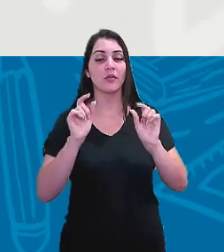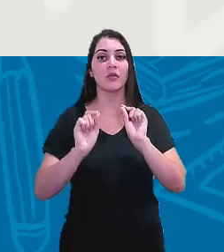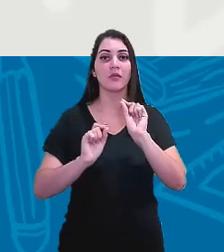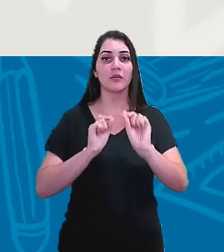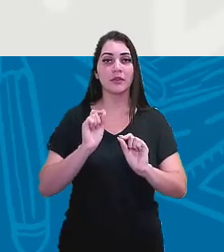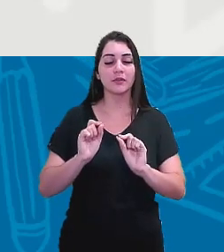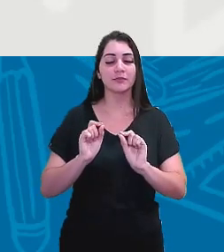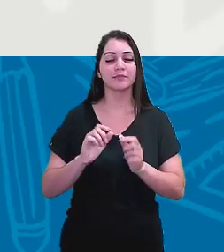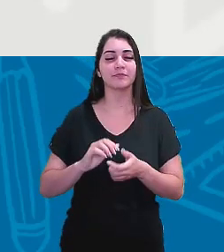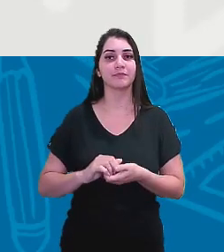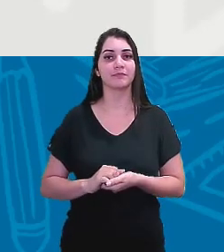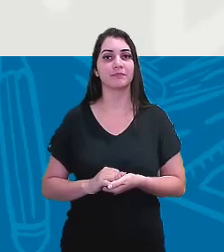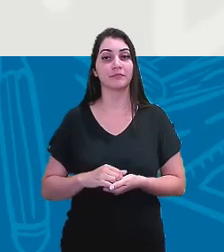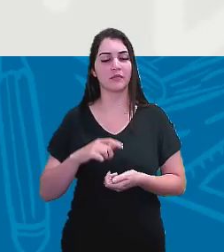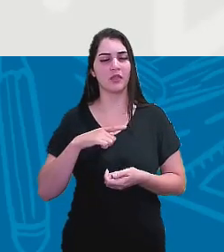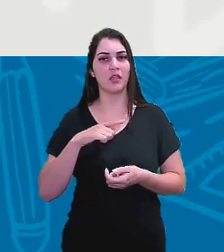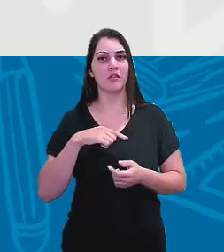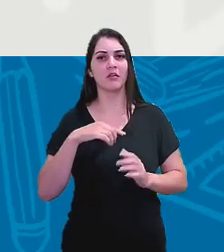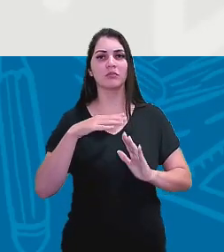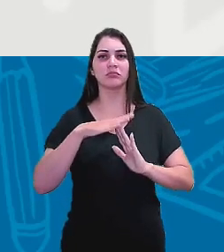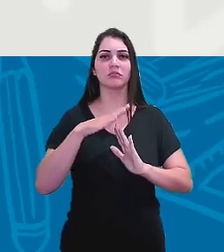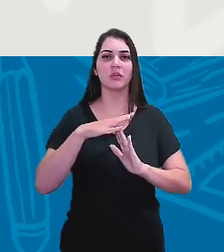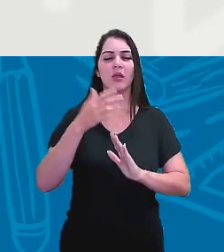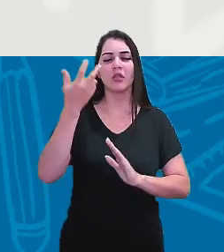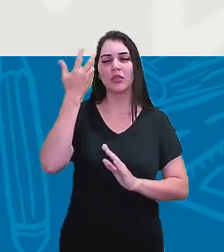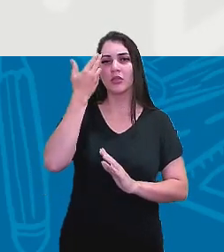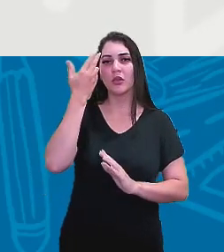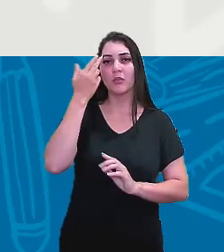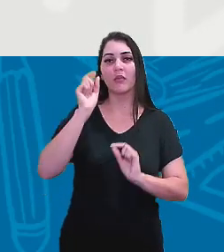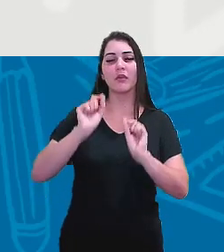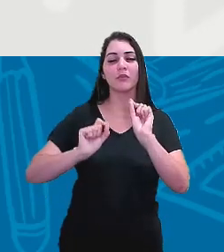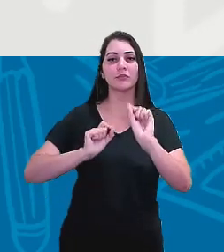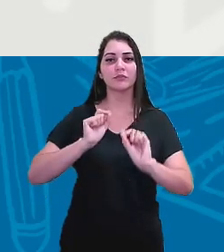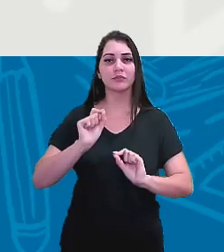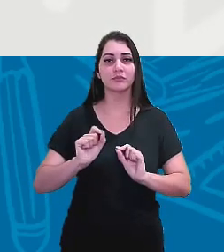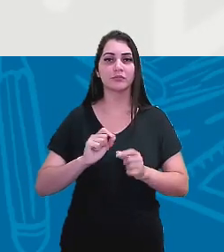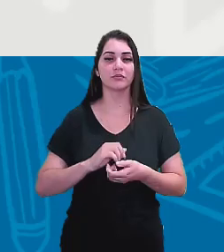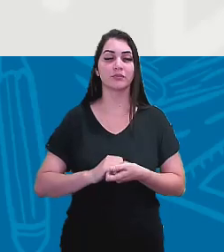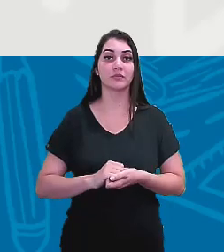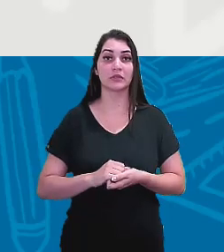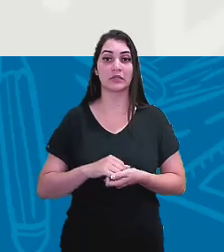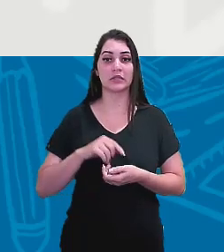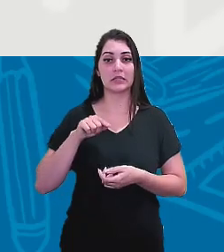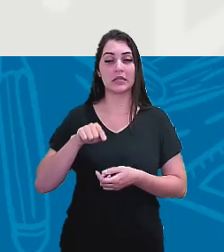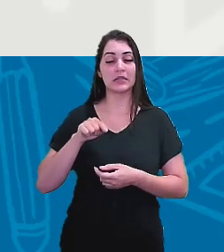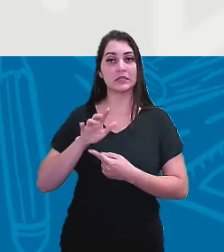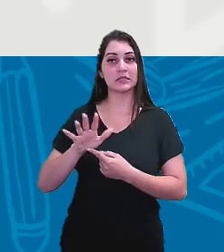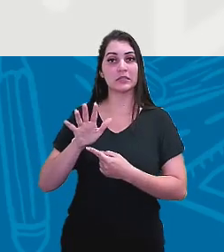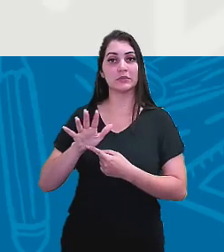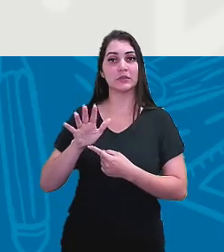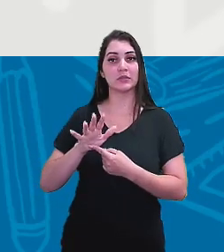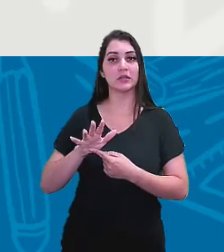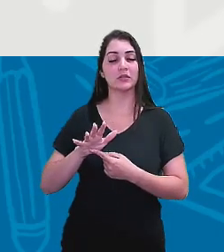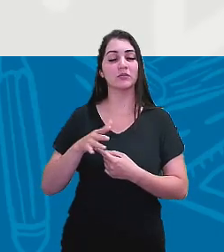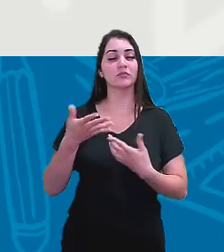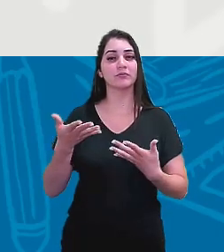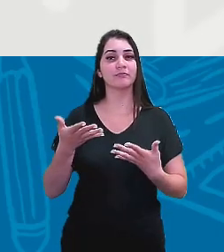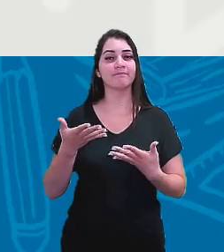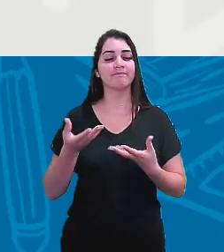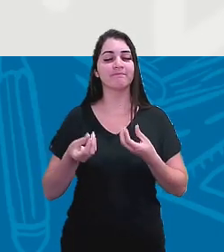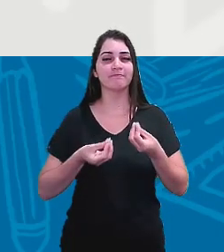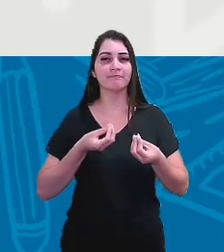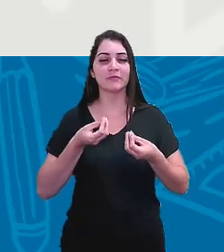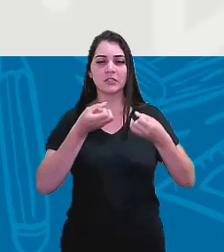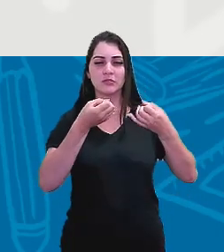devido ao tempo, é normal que essa apresentação se dê de forma